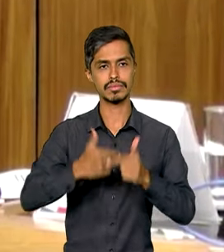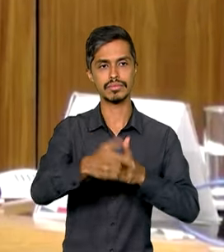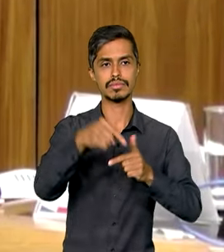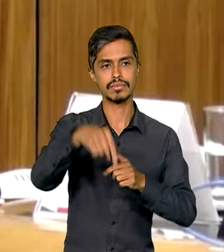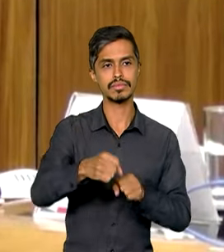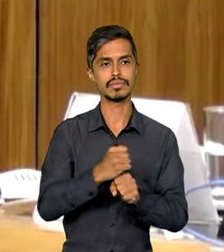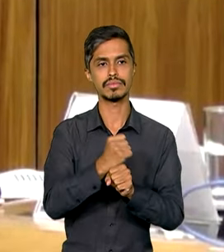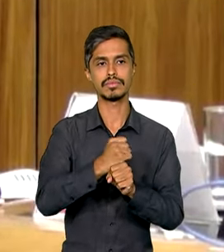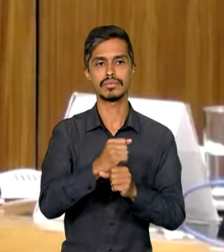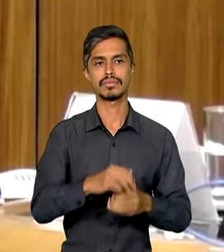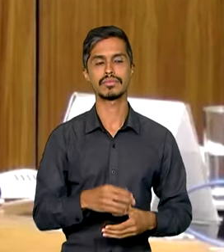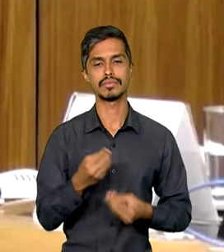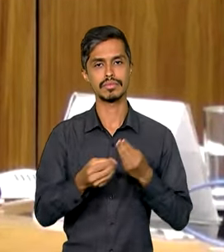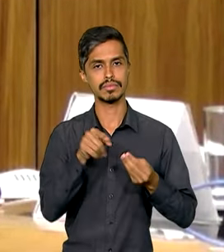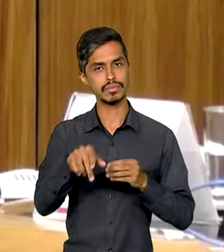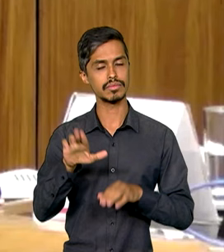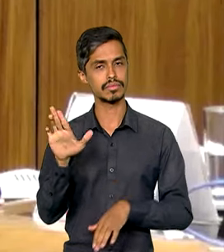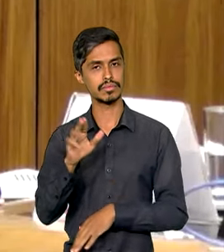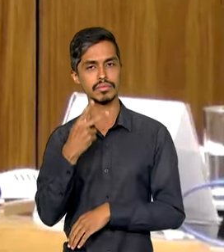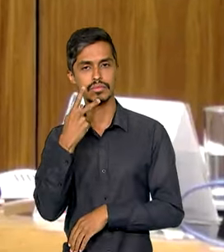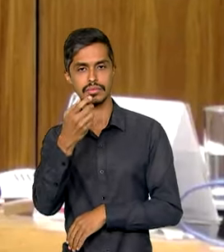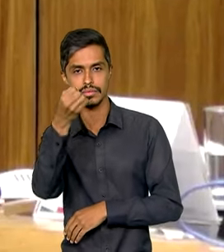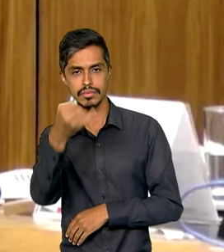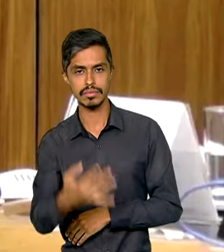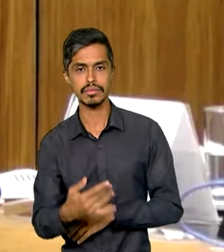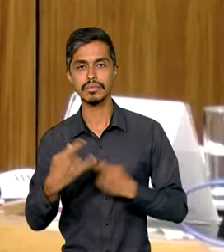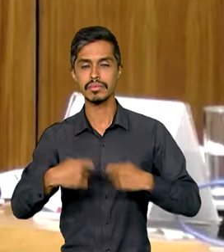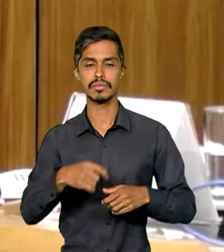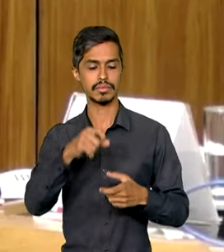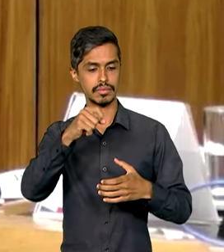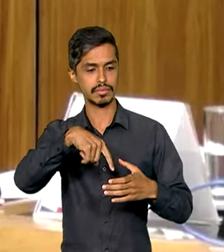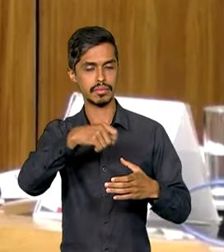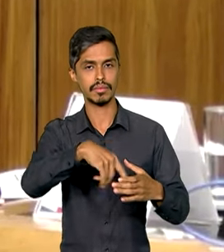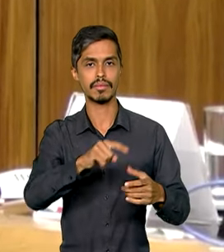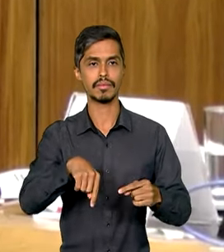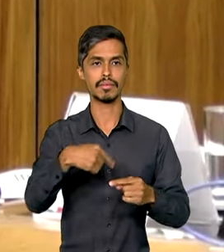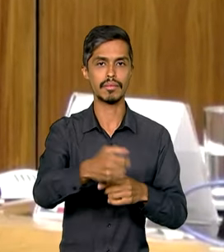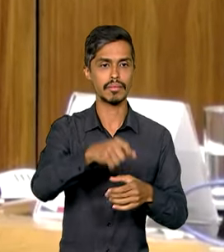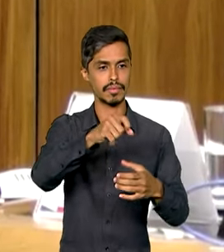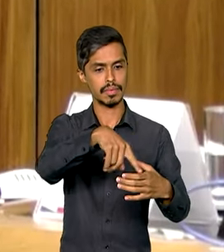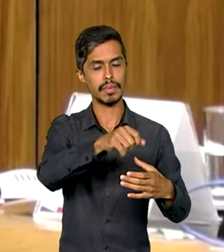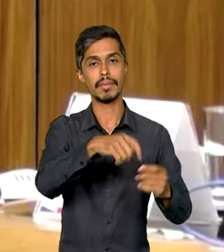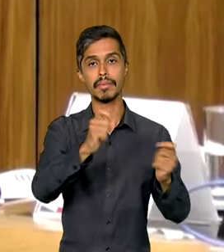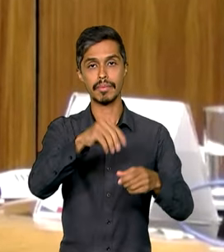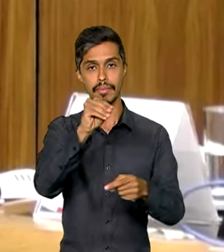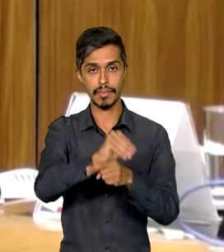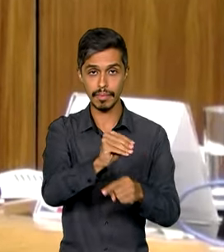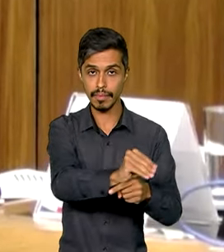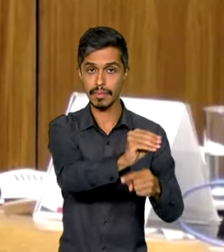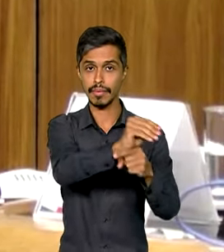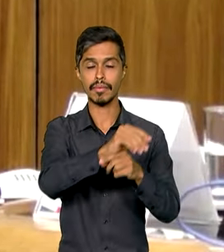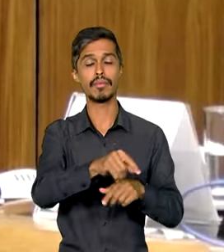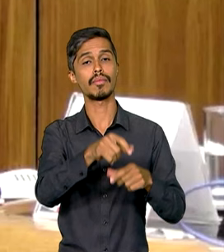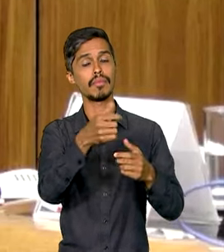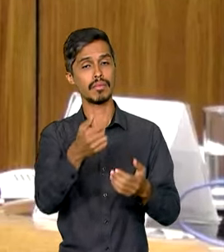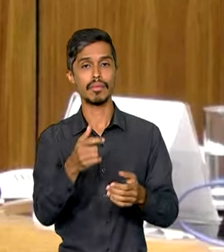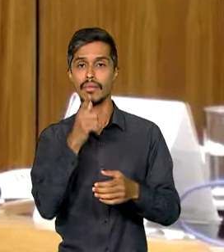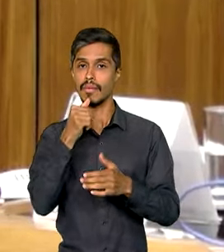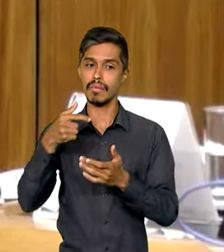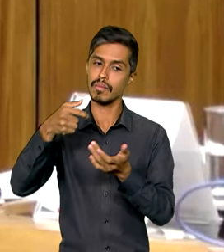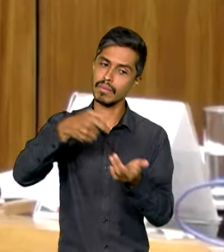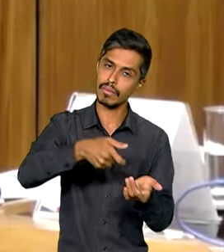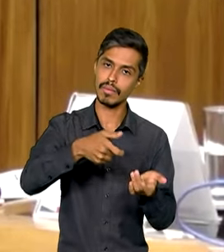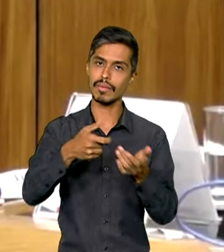ano. Como diz o presidente Lula, você tem que plantar, depois de plantar, você tem que cuidar, regar direitinho, tal,